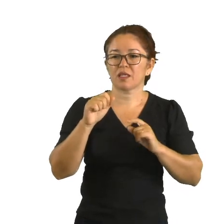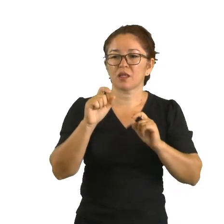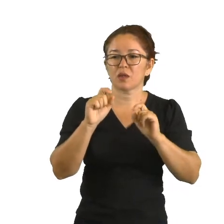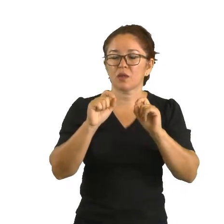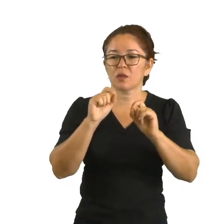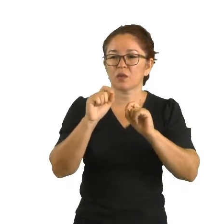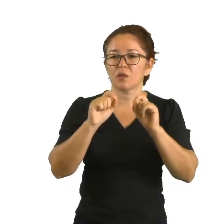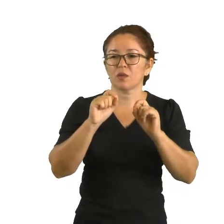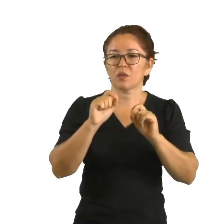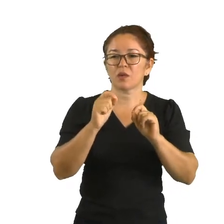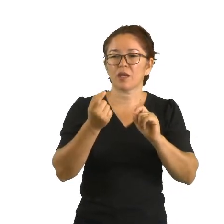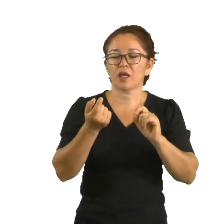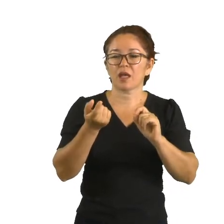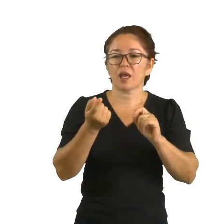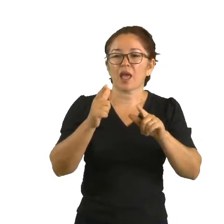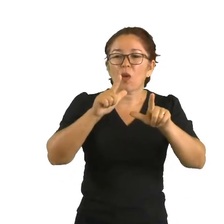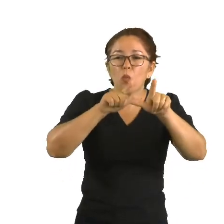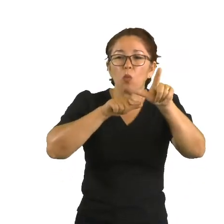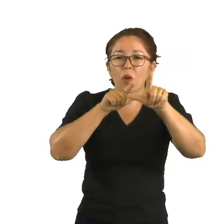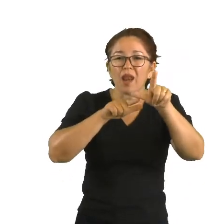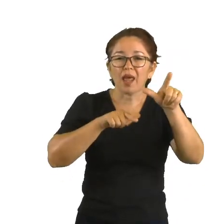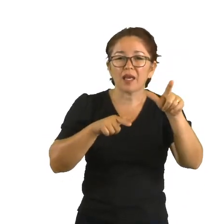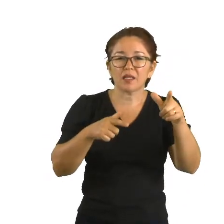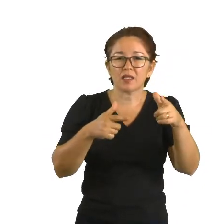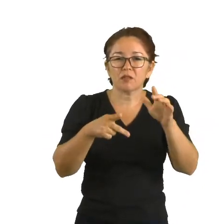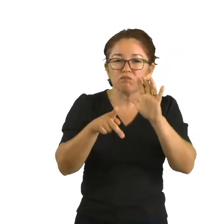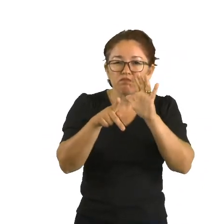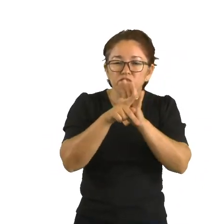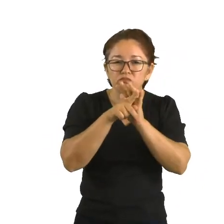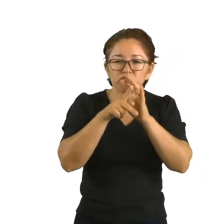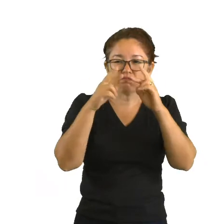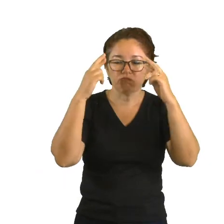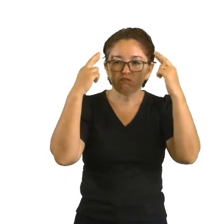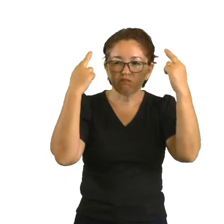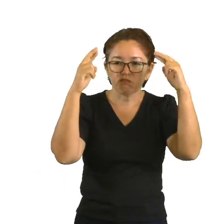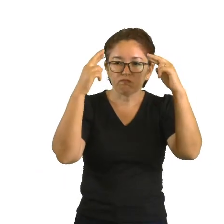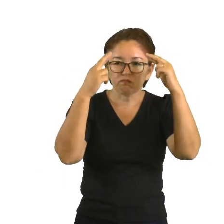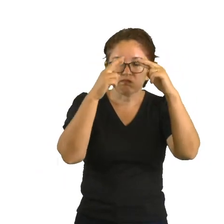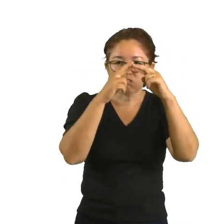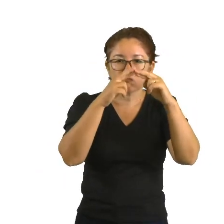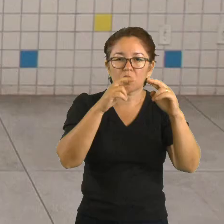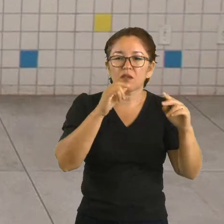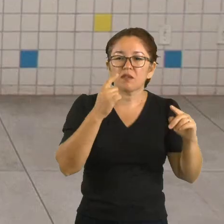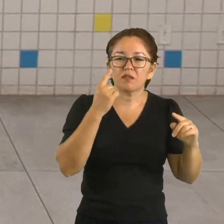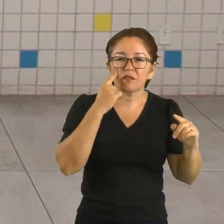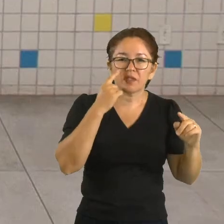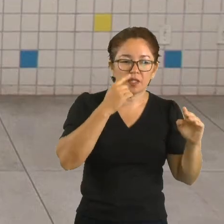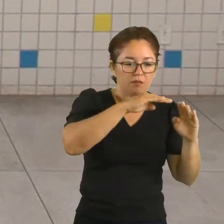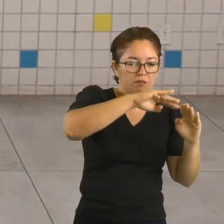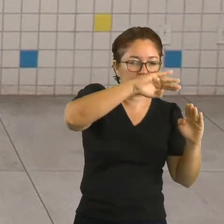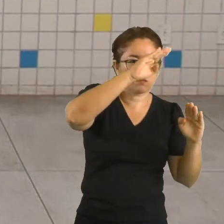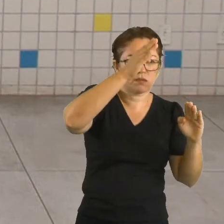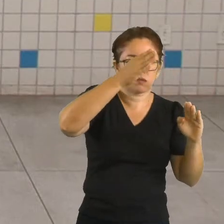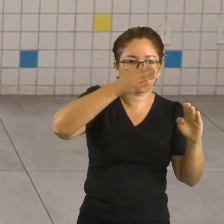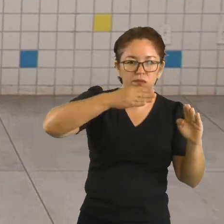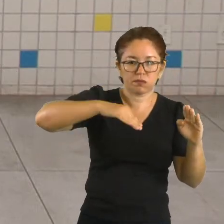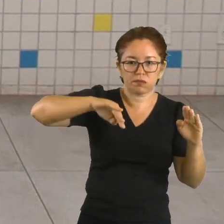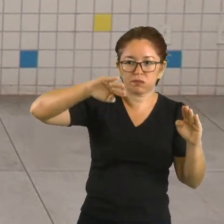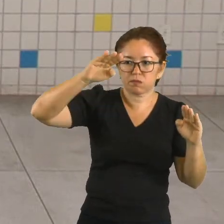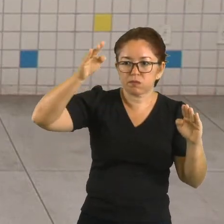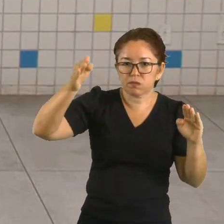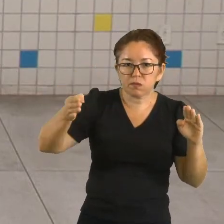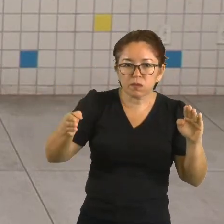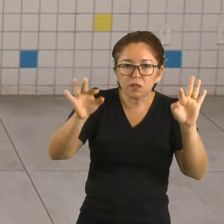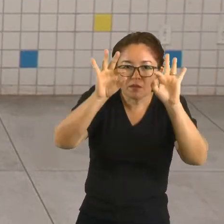O que a lâmbida vai fazer? Ela vai determinar a distância entre duas cristas ou vales consecutivos.